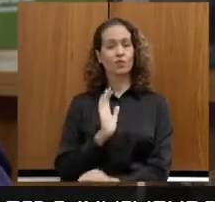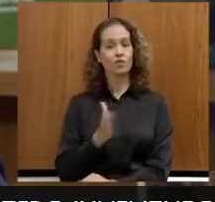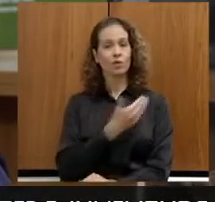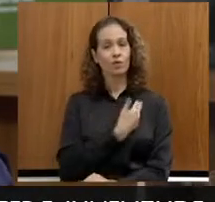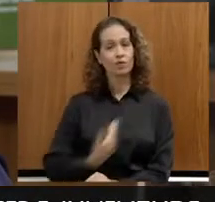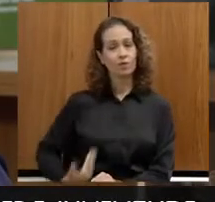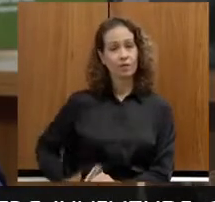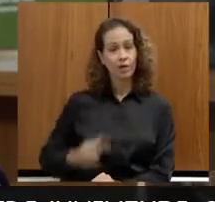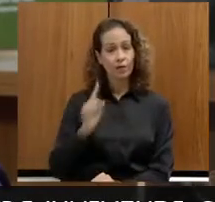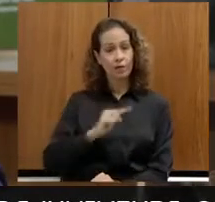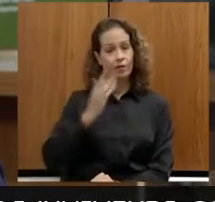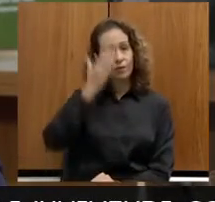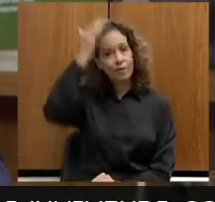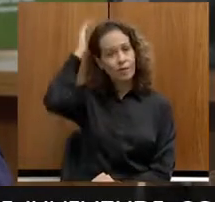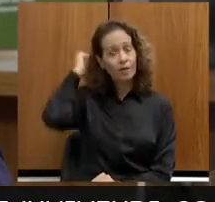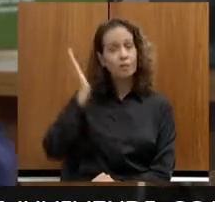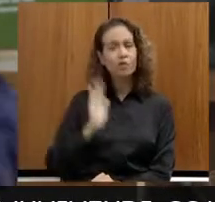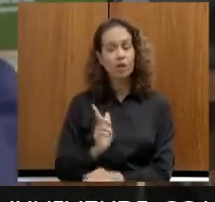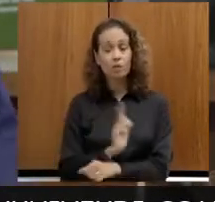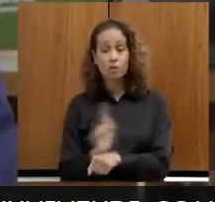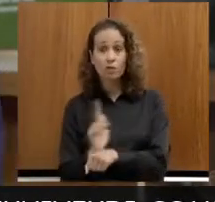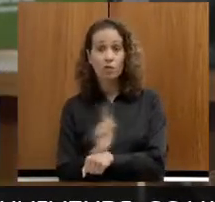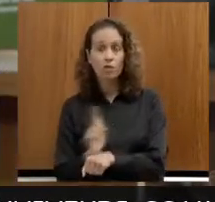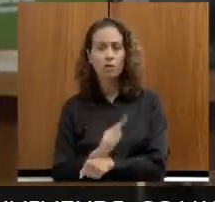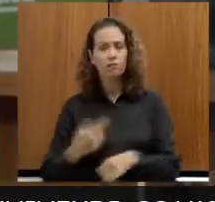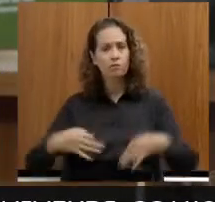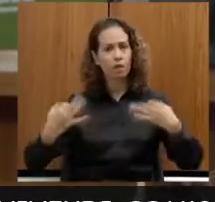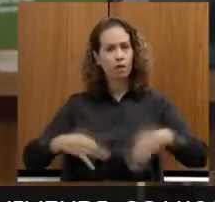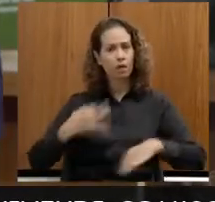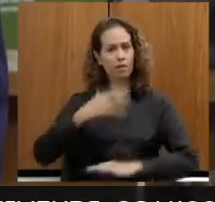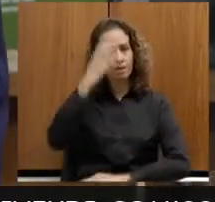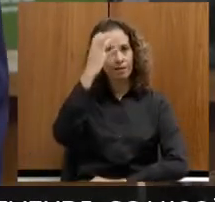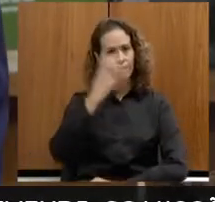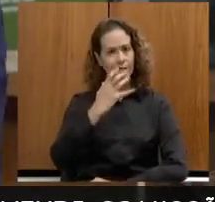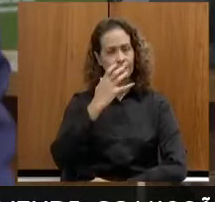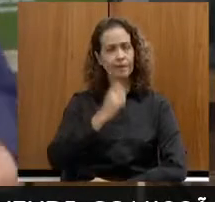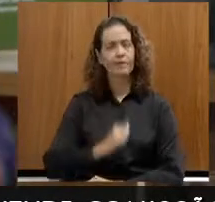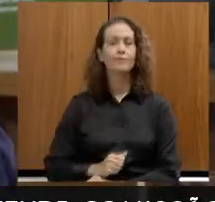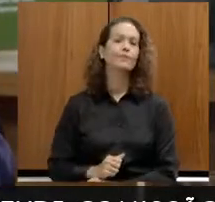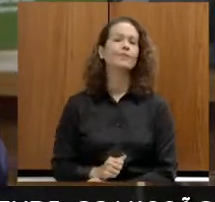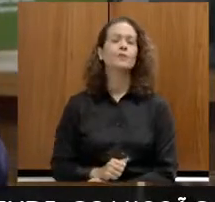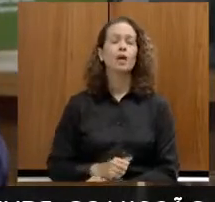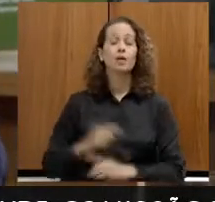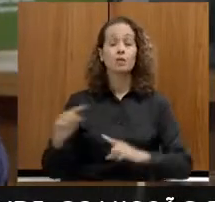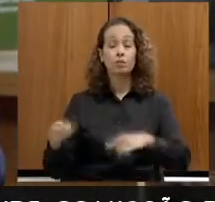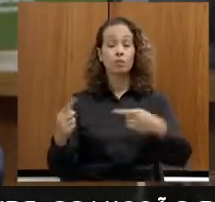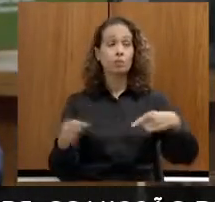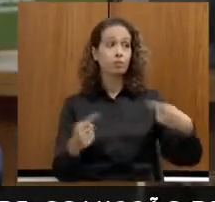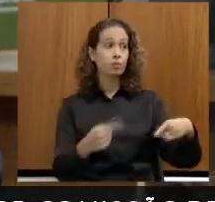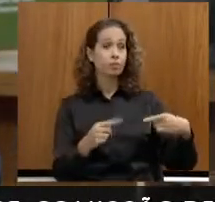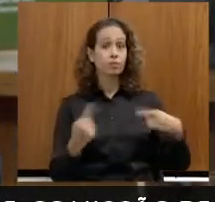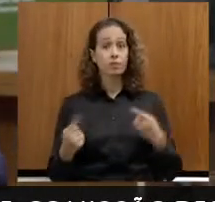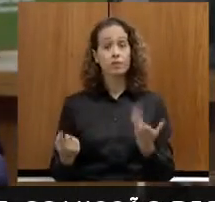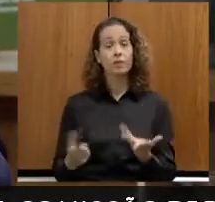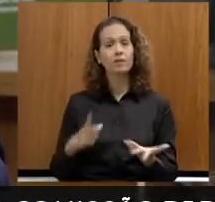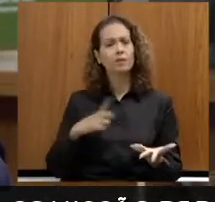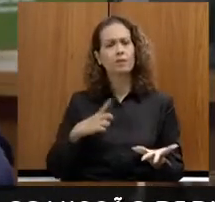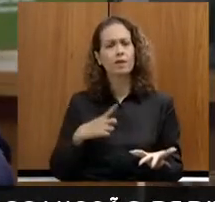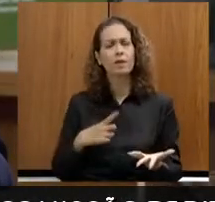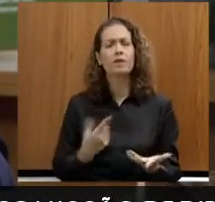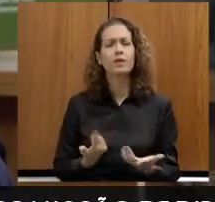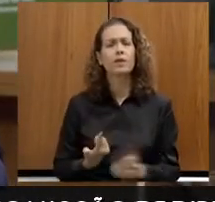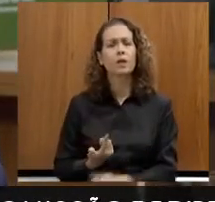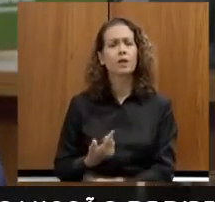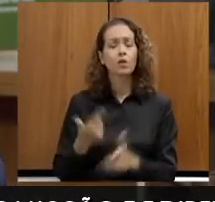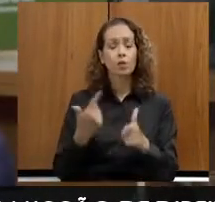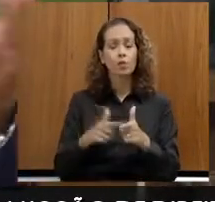Romeu Zema, que tem feito essa gestão muito correta e séria, com tantos desafios e ainda veio o maior problema social